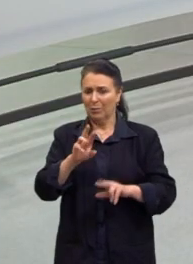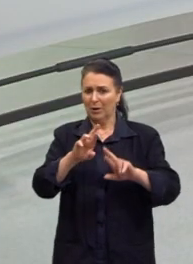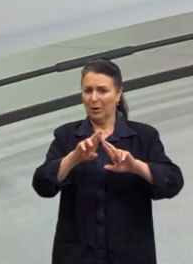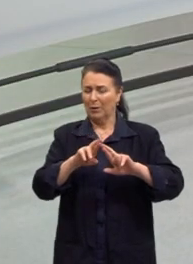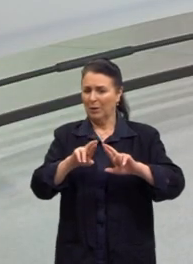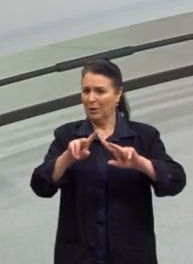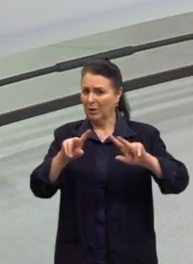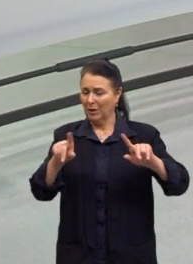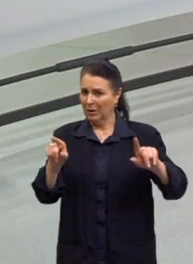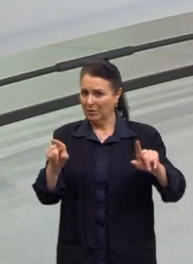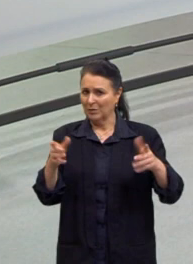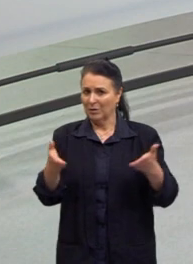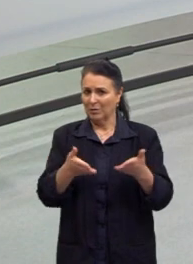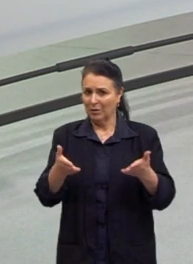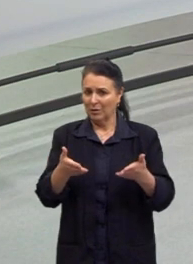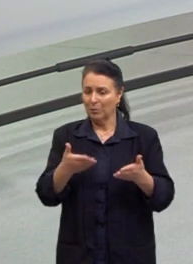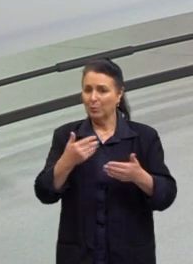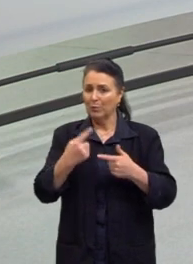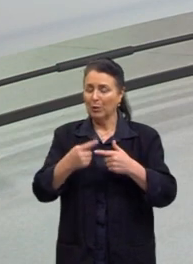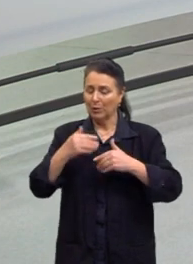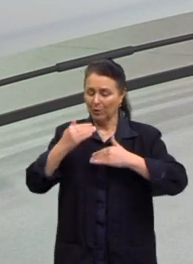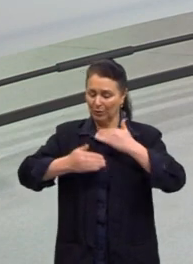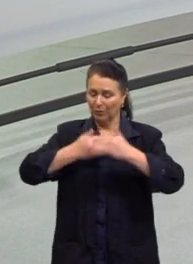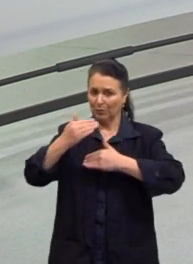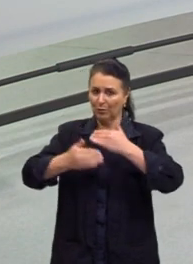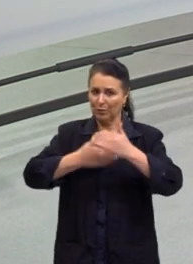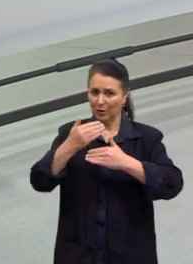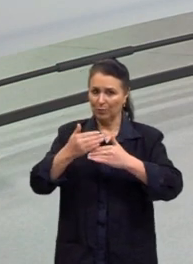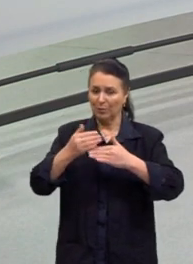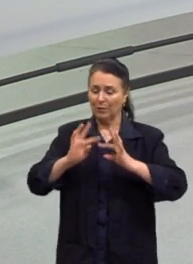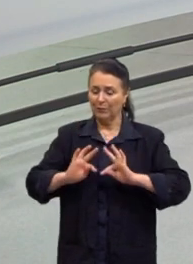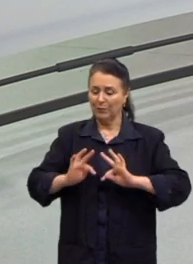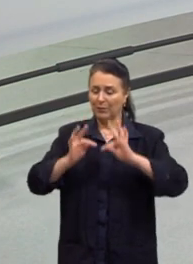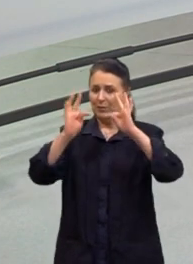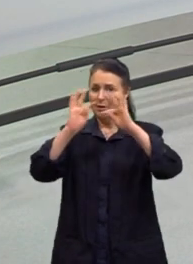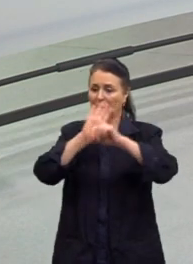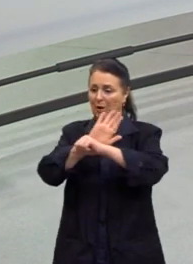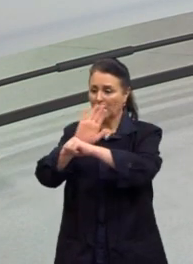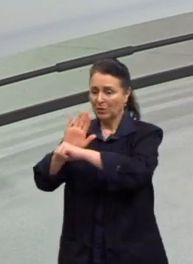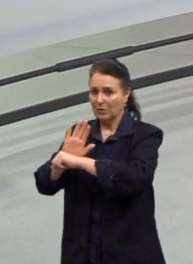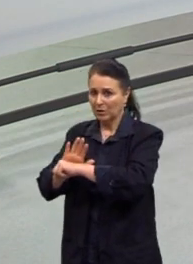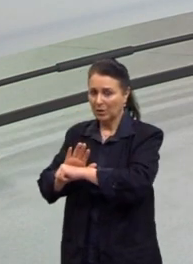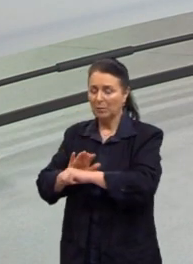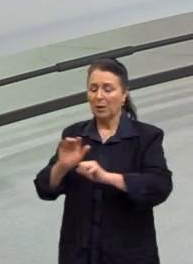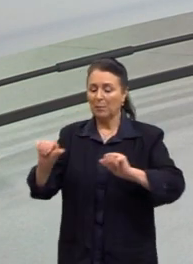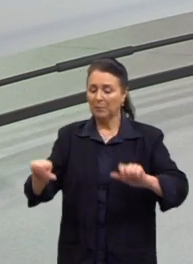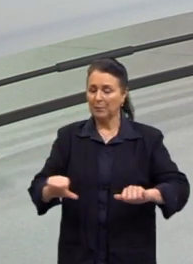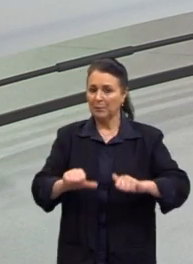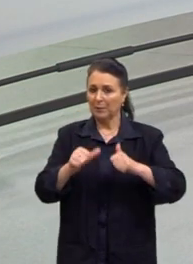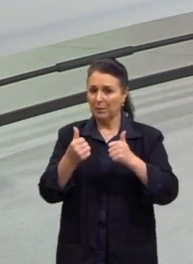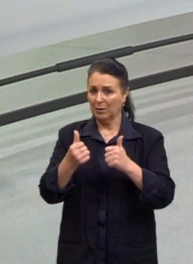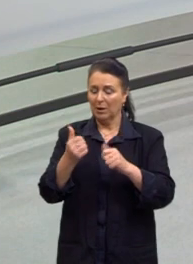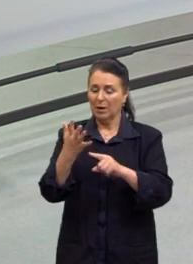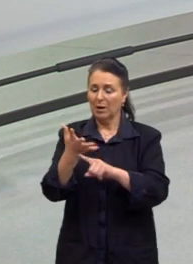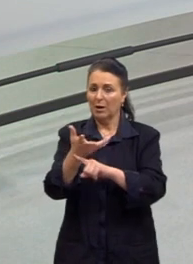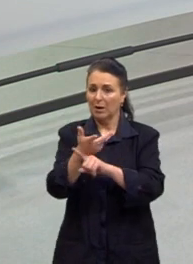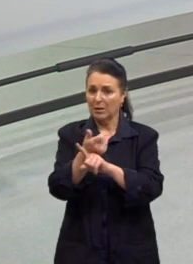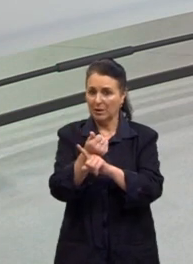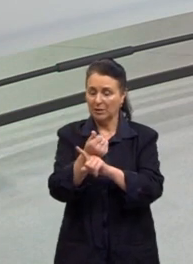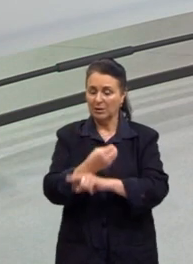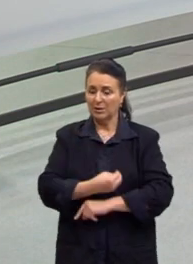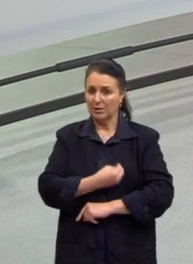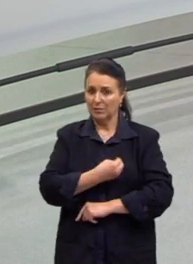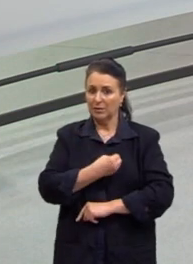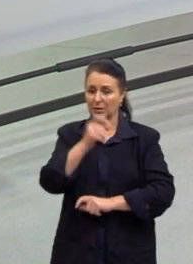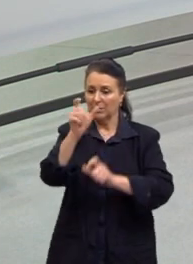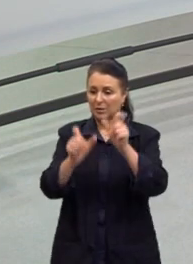de certa forma, para melhor, que a tecnologia nos auxilia nisso, para poder melhorar, não só as artes, mas melhorar a vida